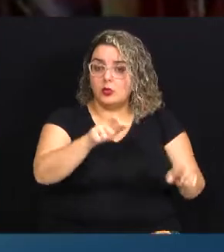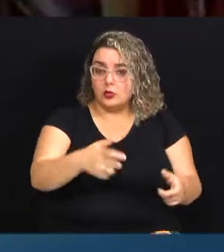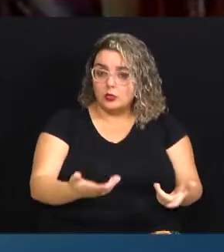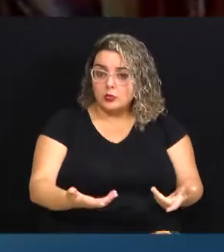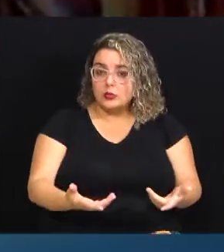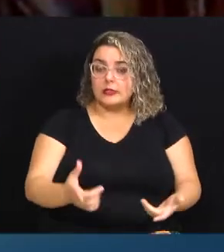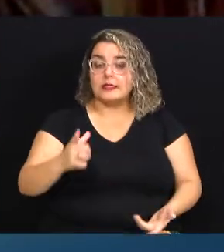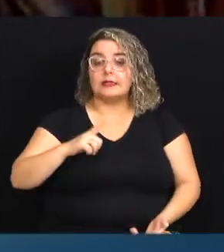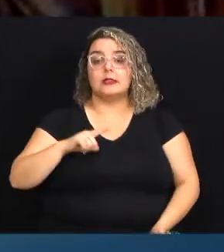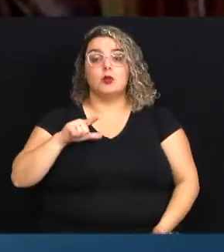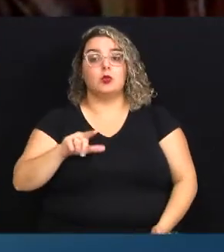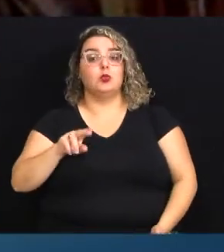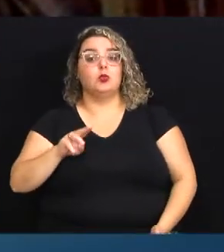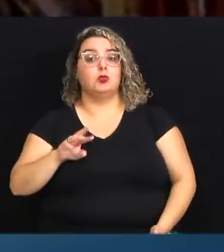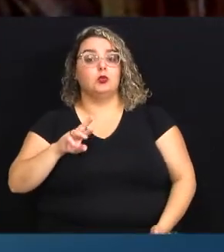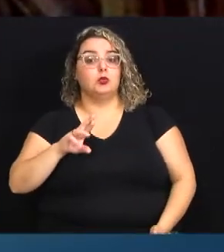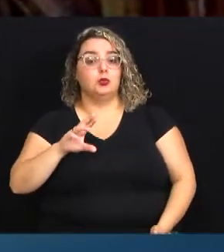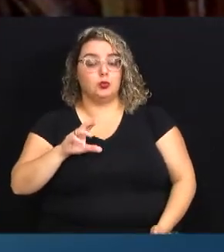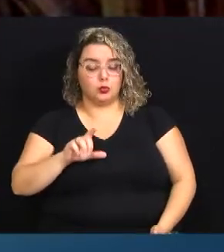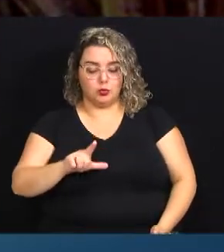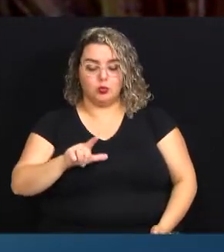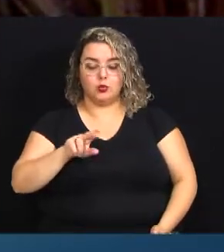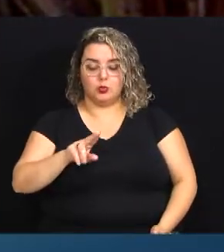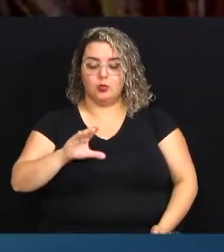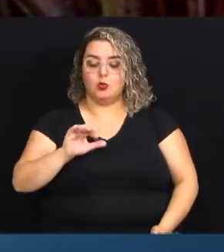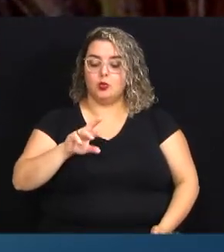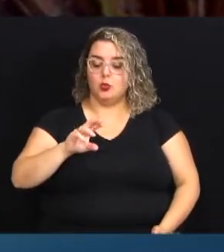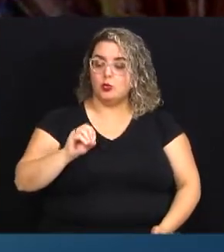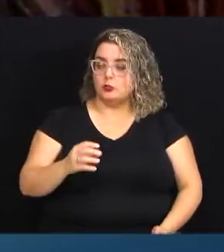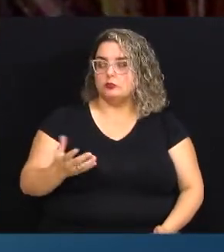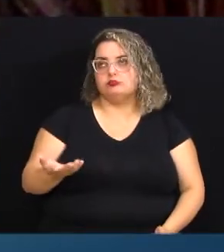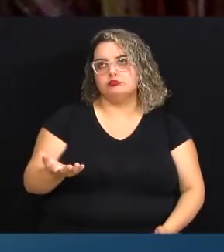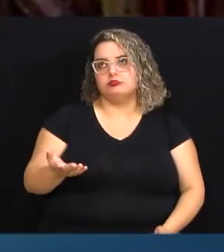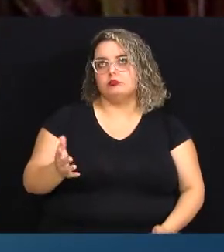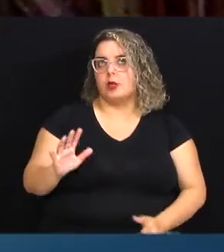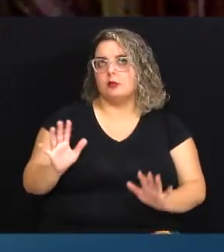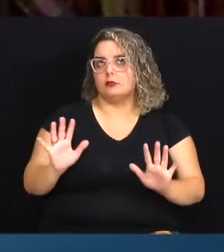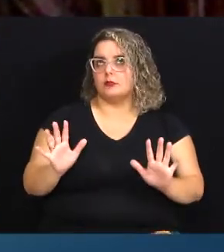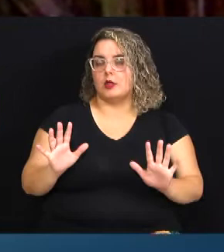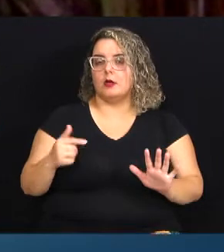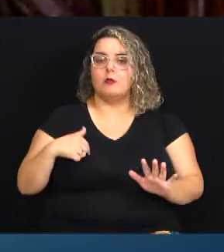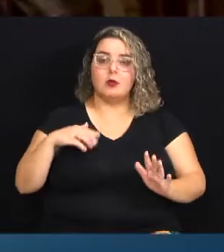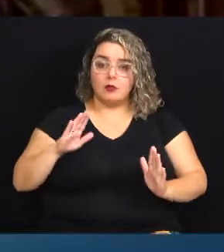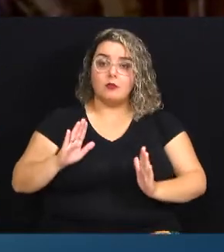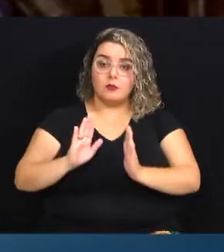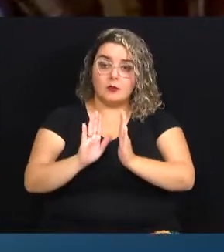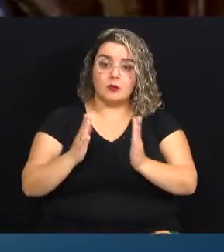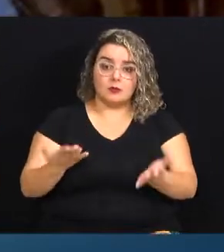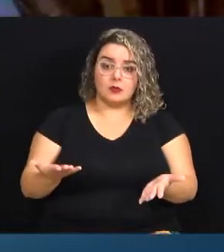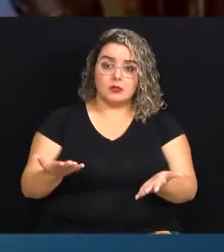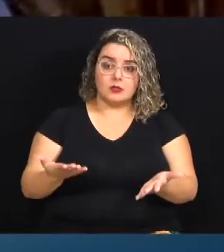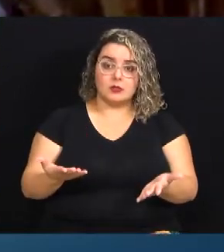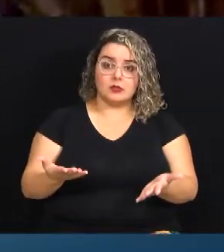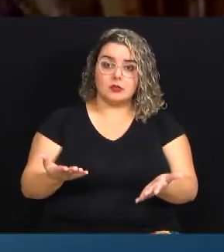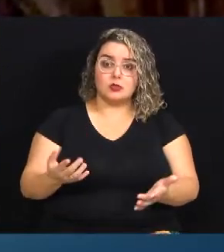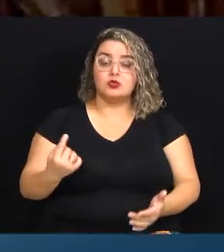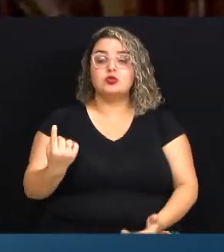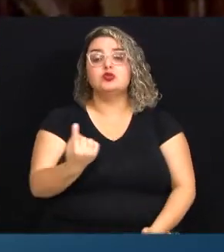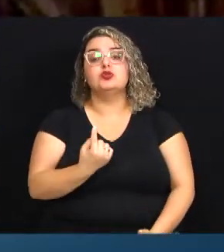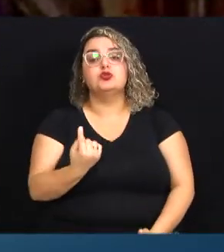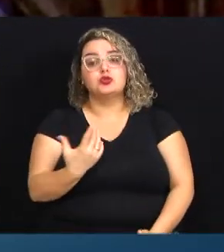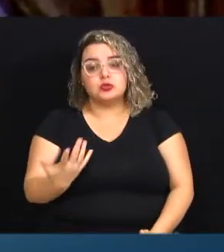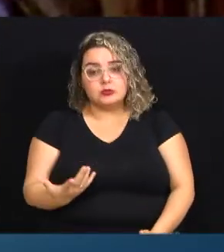obter um lucro capitalista, então ele diz não, eu vou enfrentar essa selva sozinho,